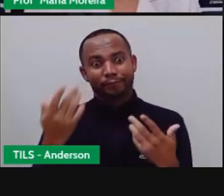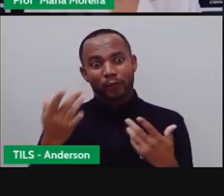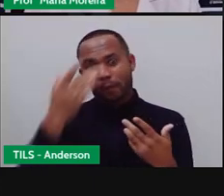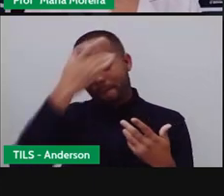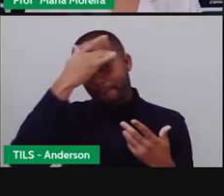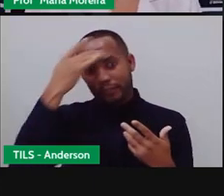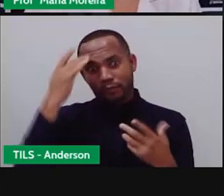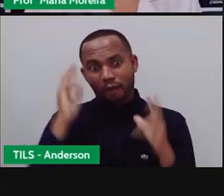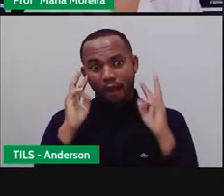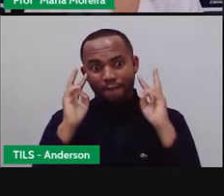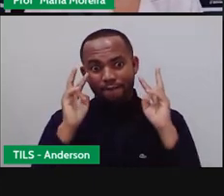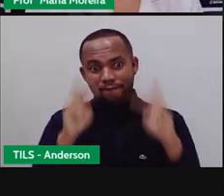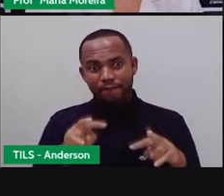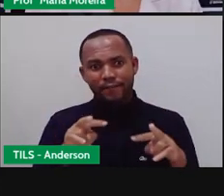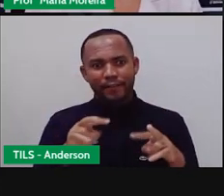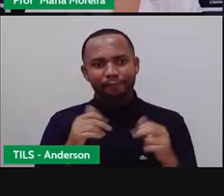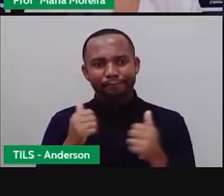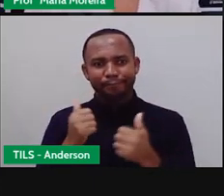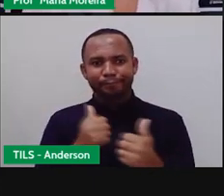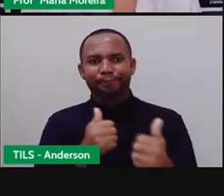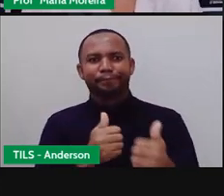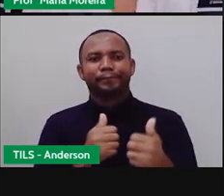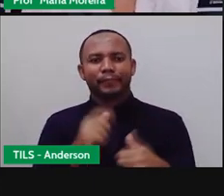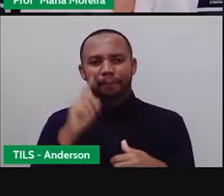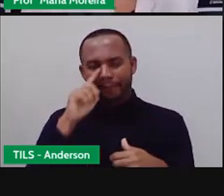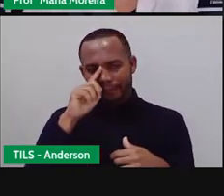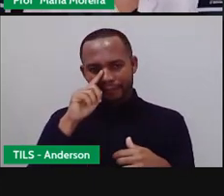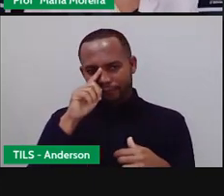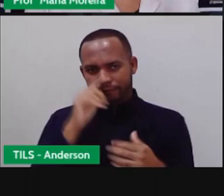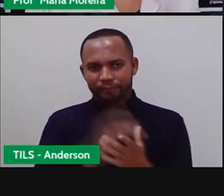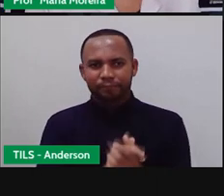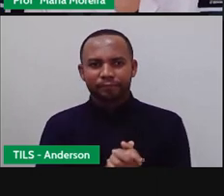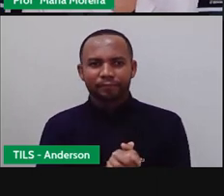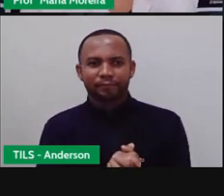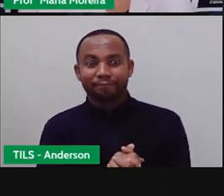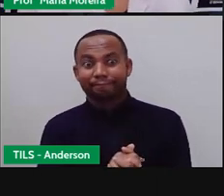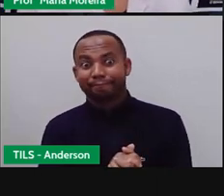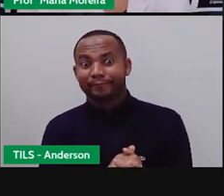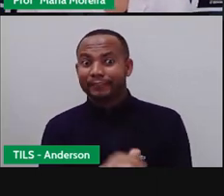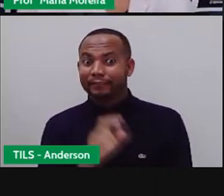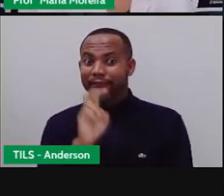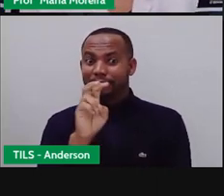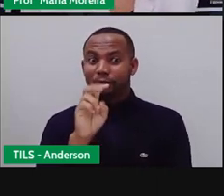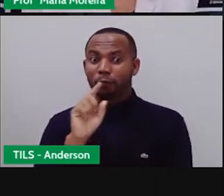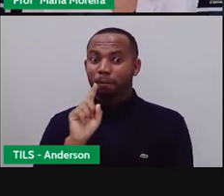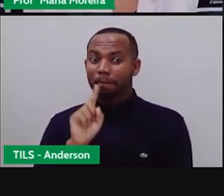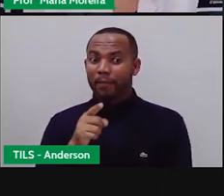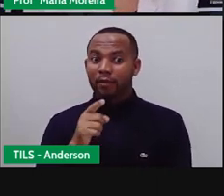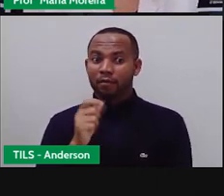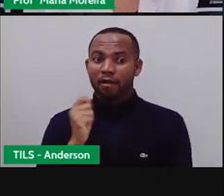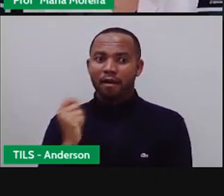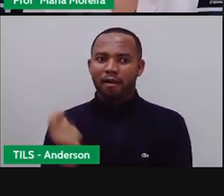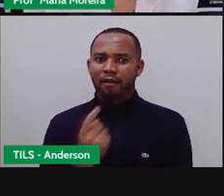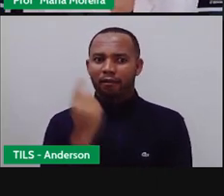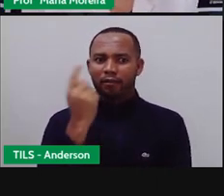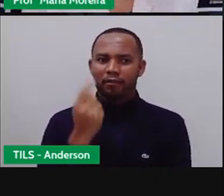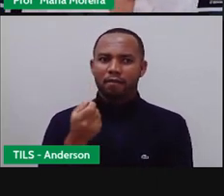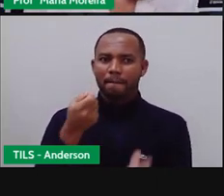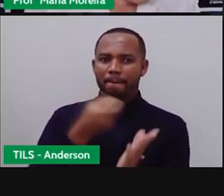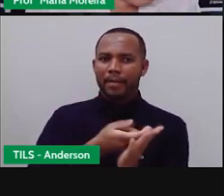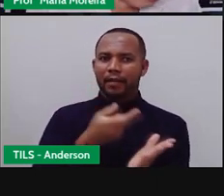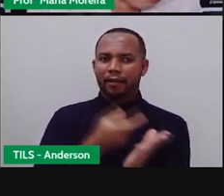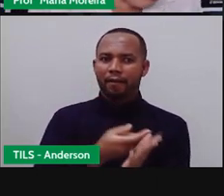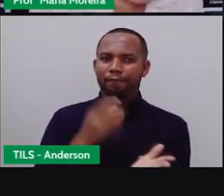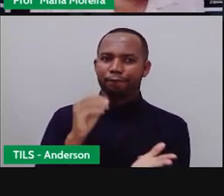costuma frequentar. Então, ó, Anderson tá me devendo aí cinco mil reais. Anderson postou, né, que tá em determinado lugar. digo,